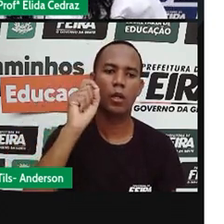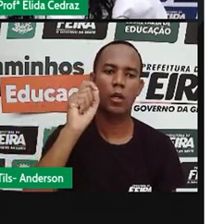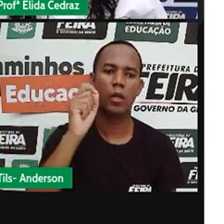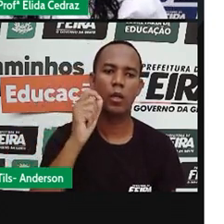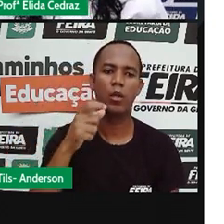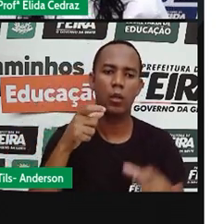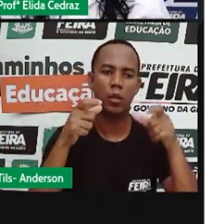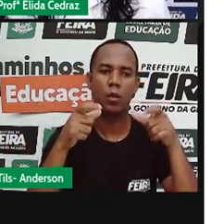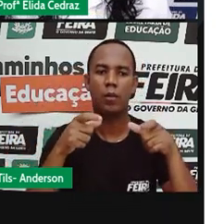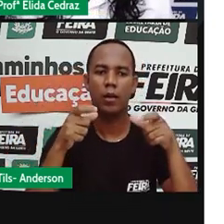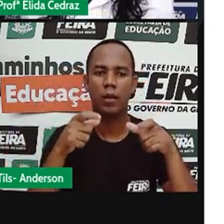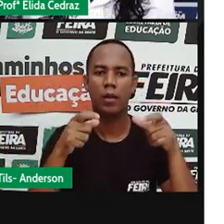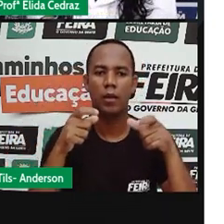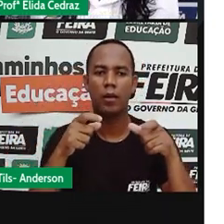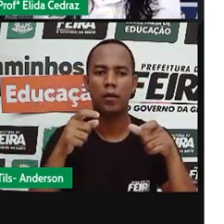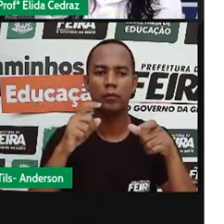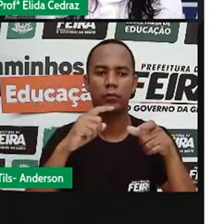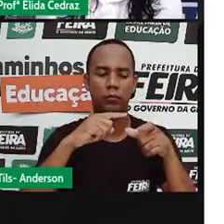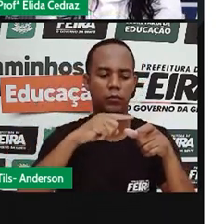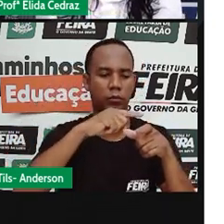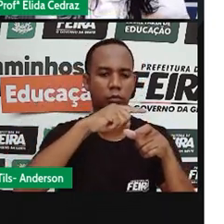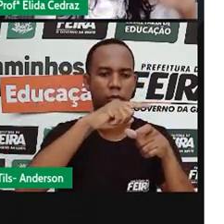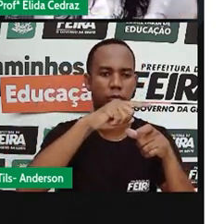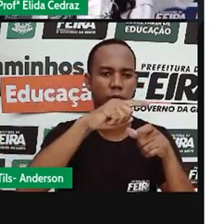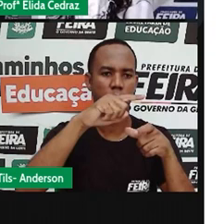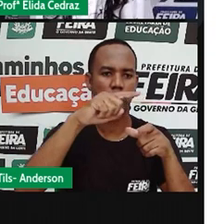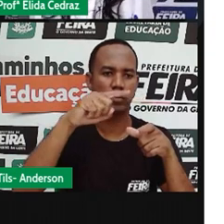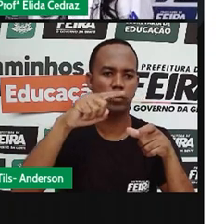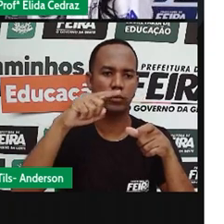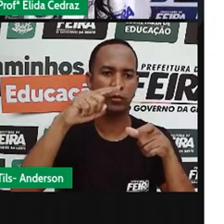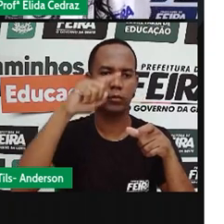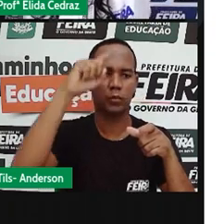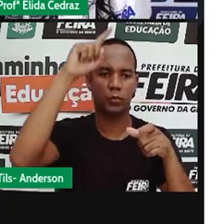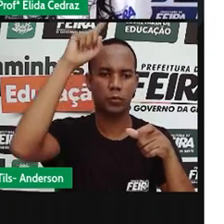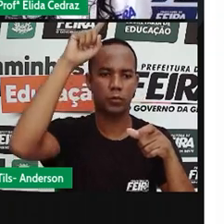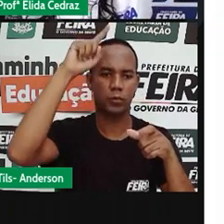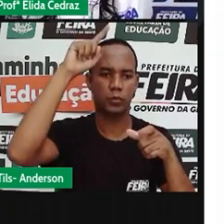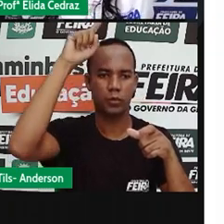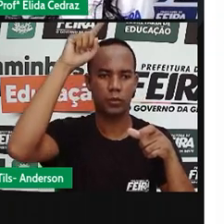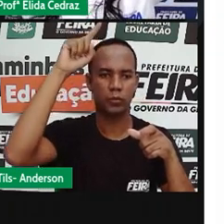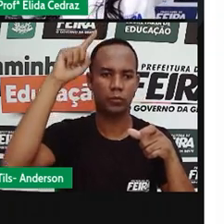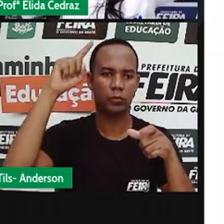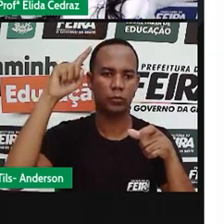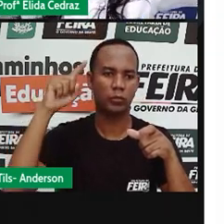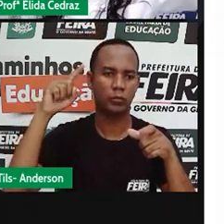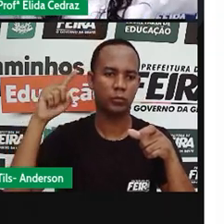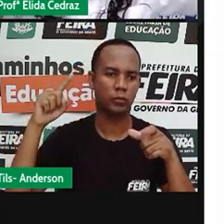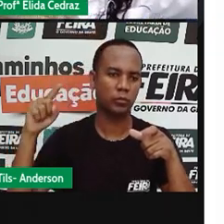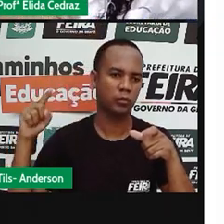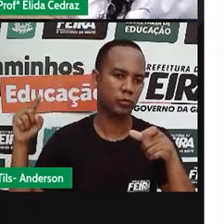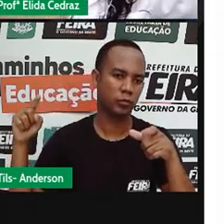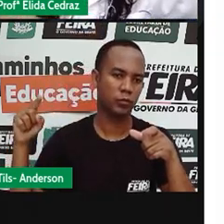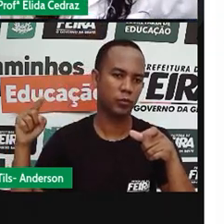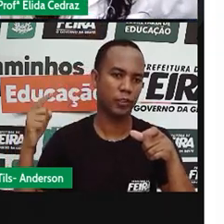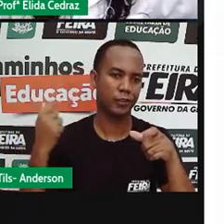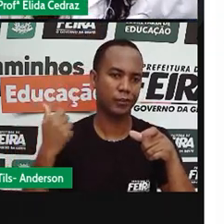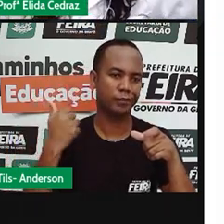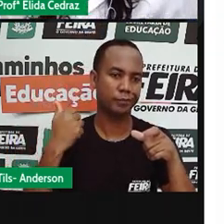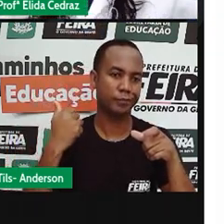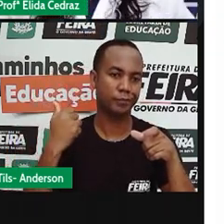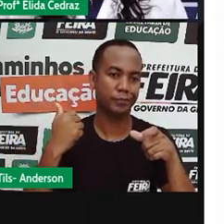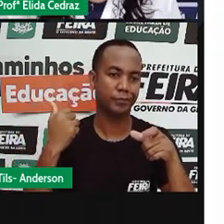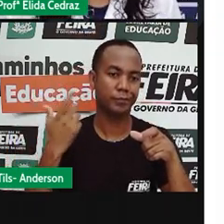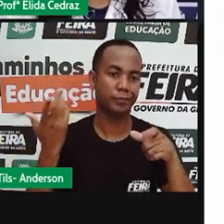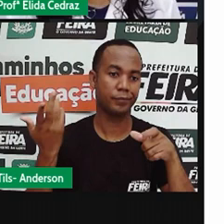direito, foi para cima e aí, ó, desceu, foi para o lado esquerdo.